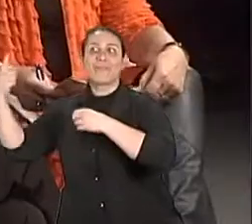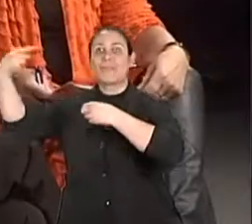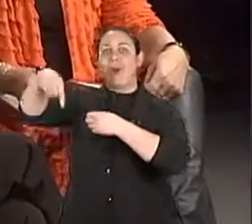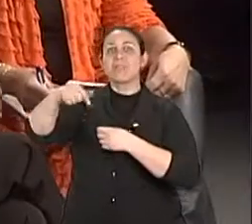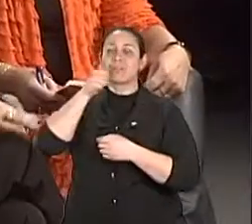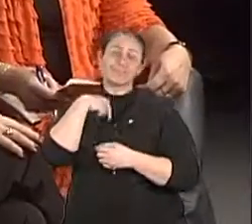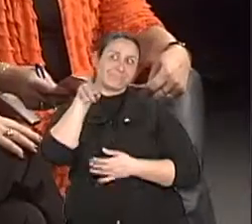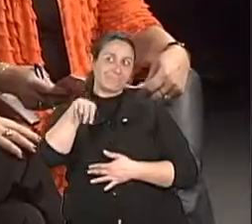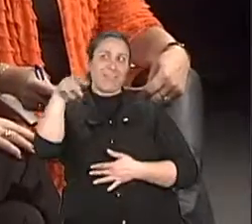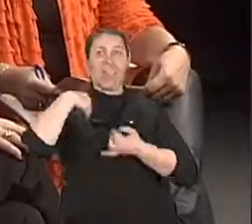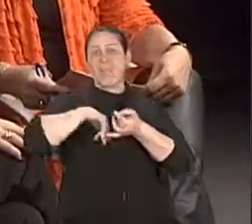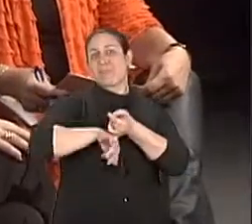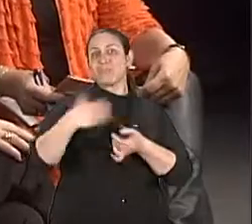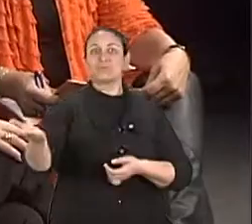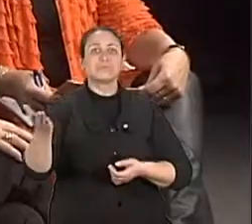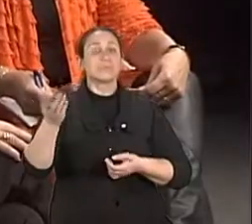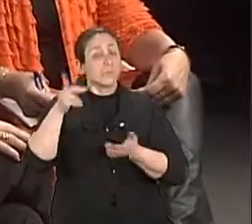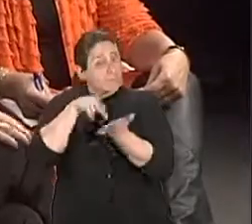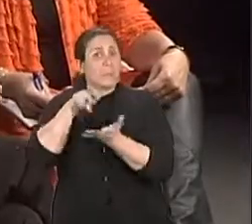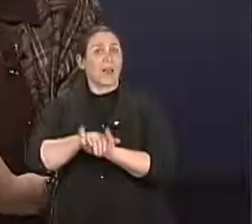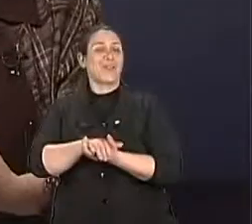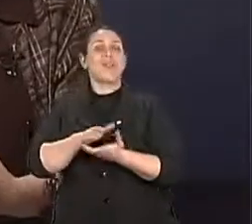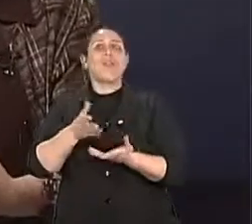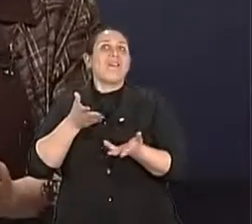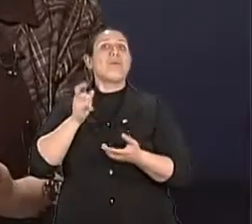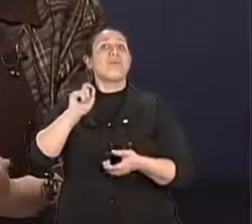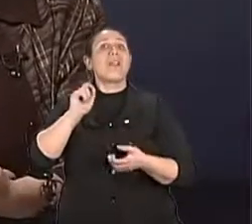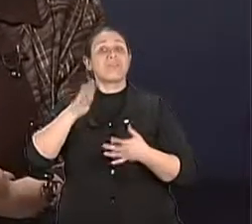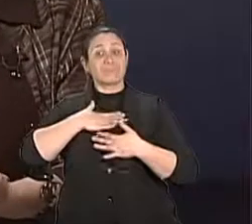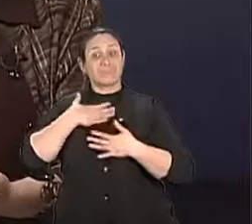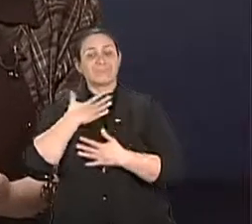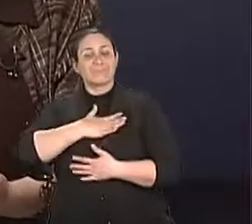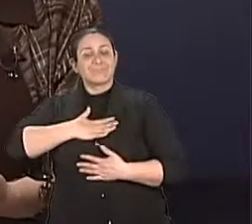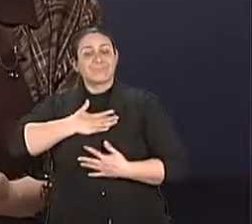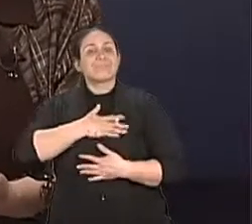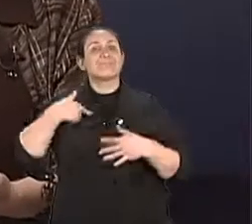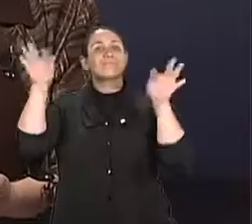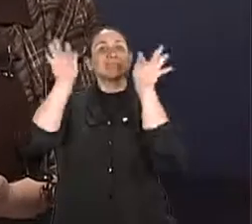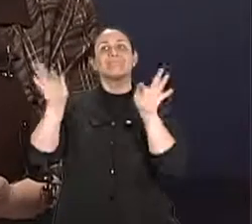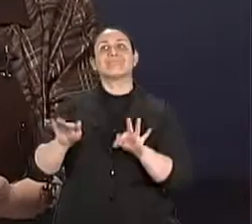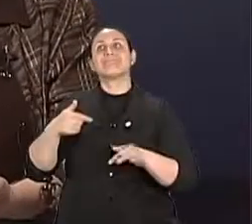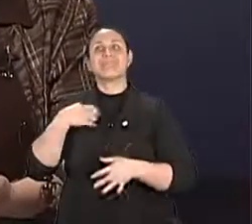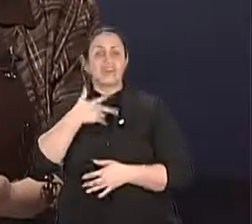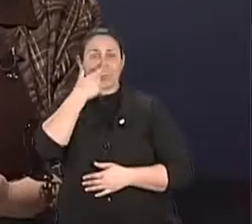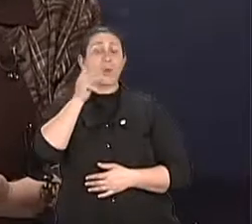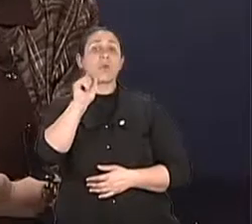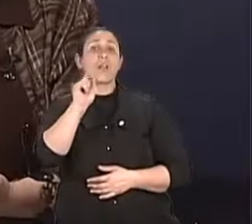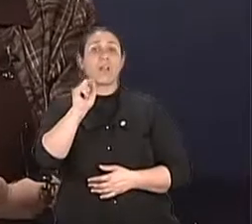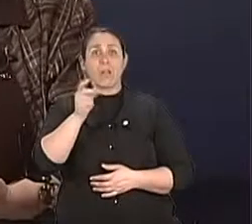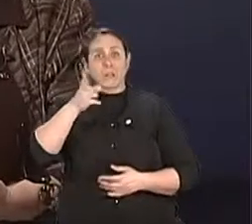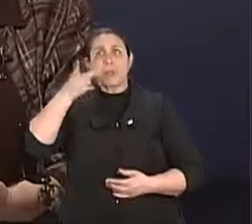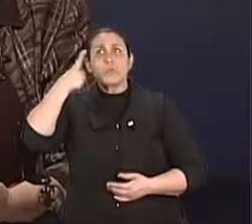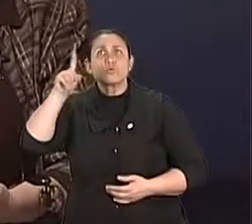felicidade às vezes tá nas pequenas, grandes coisas, que nem eu digo. E felicidade não é aquilo que existe 24 horas por dia,